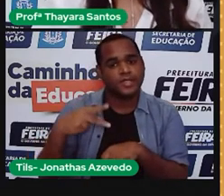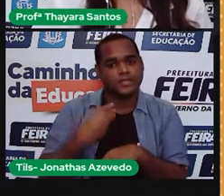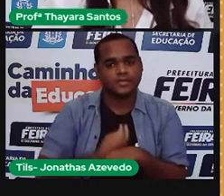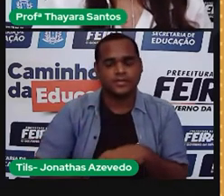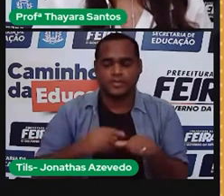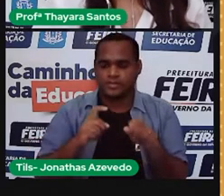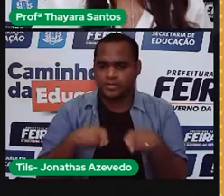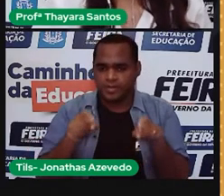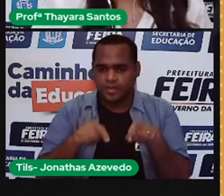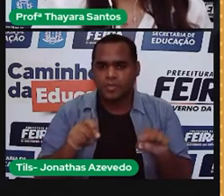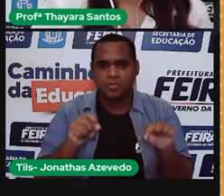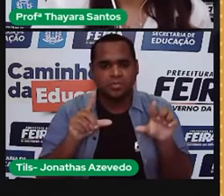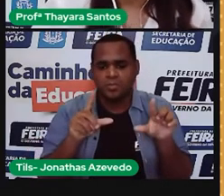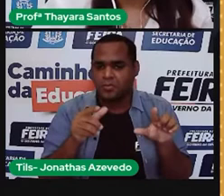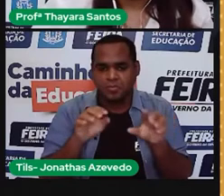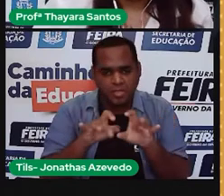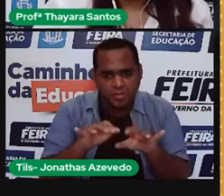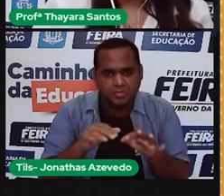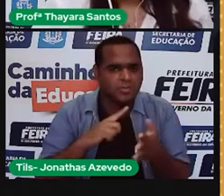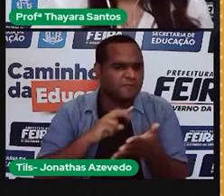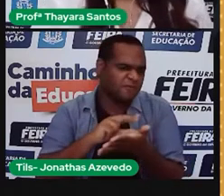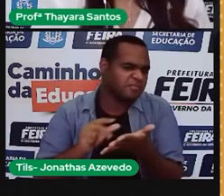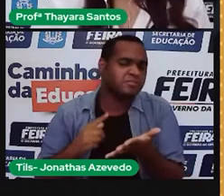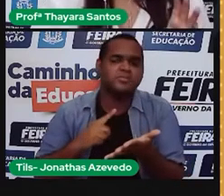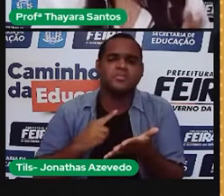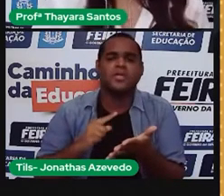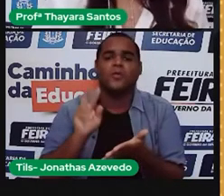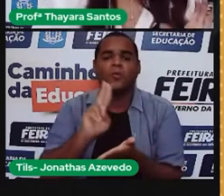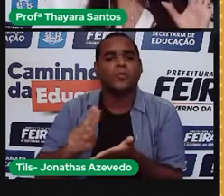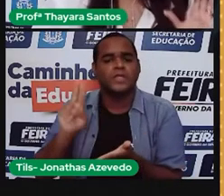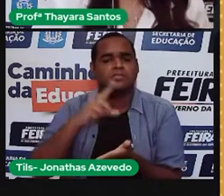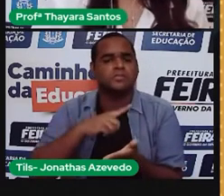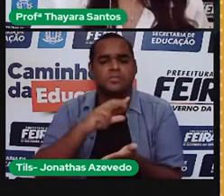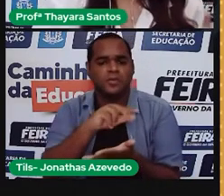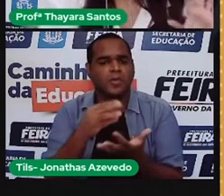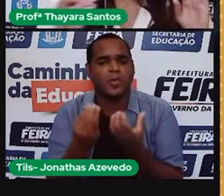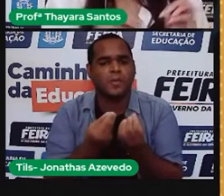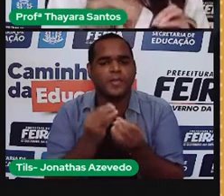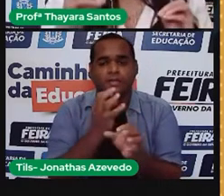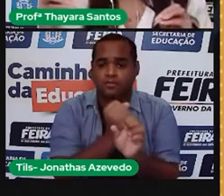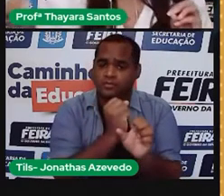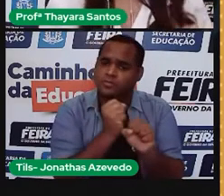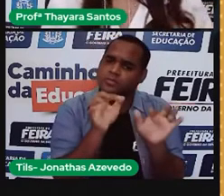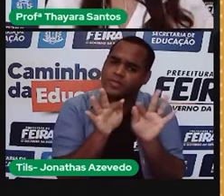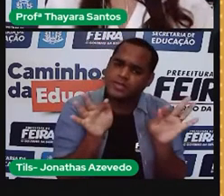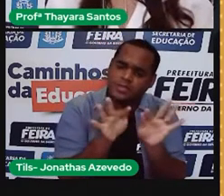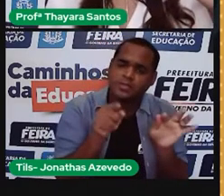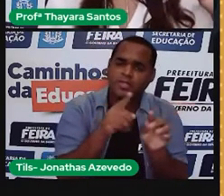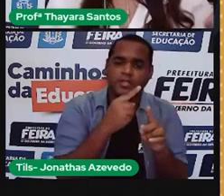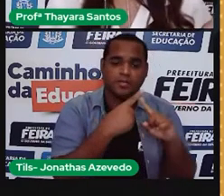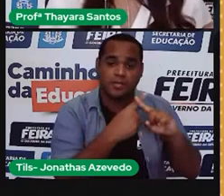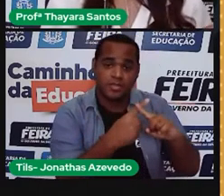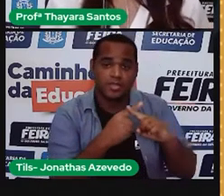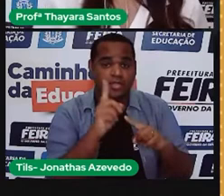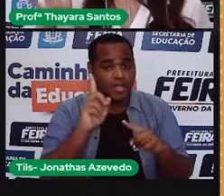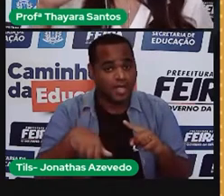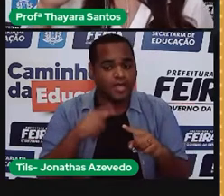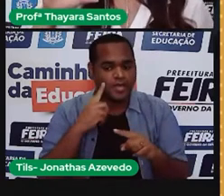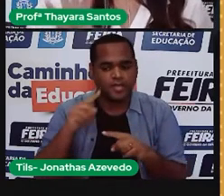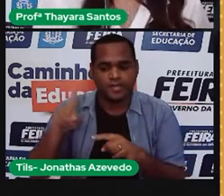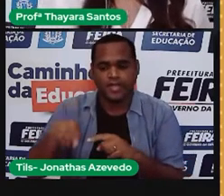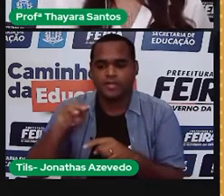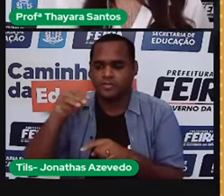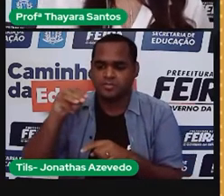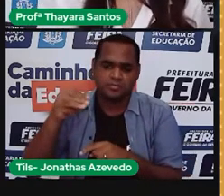vezes a quantidade de dias que ele vai estar em uso. Então, esse cálculo é muito simples, a gente só faz uma multiplicação. A potência do equipamento